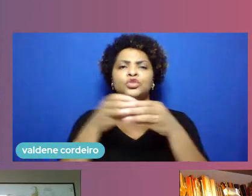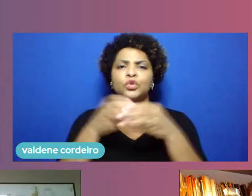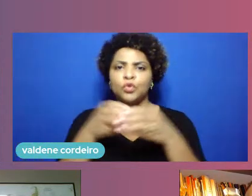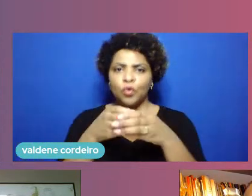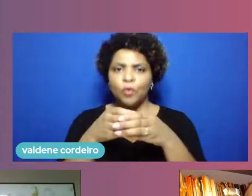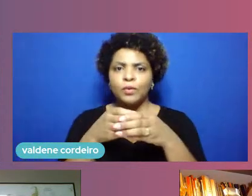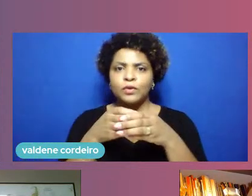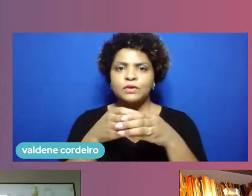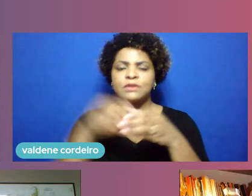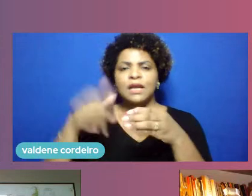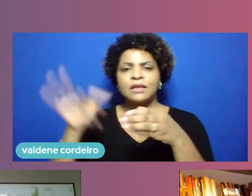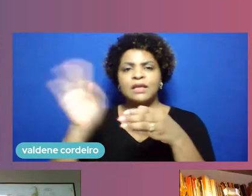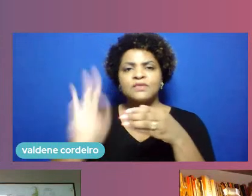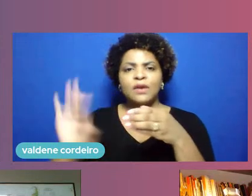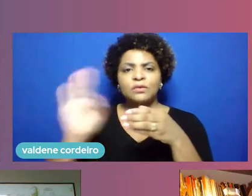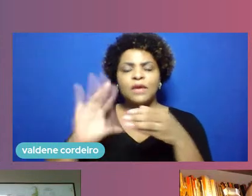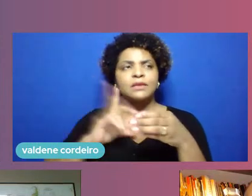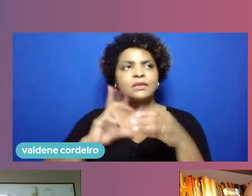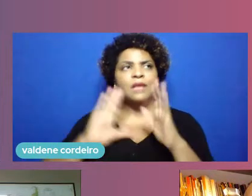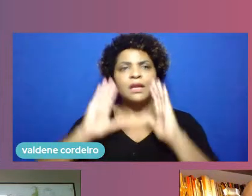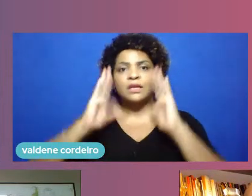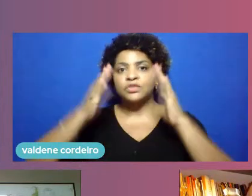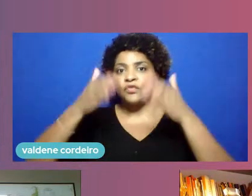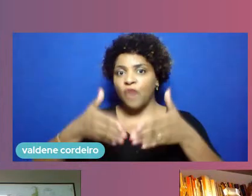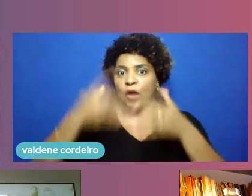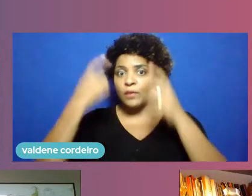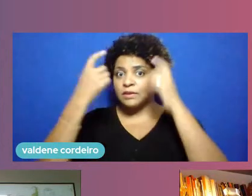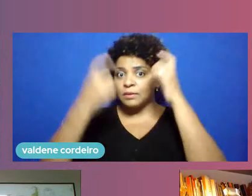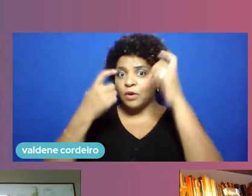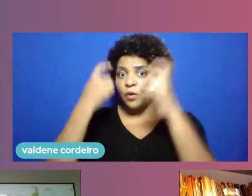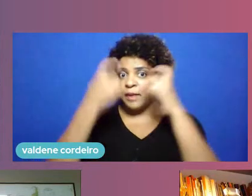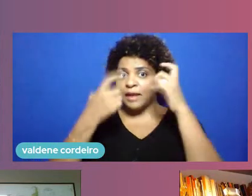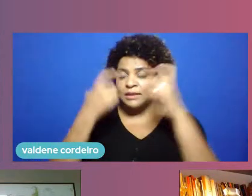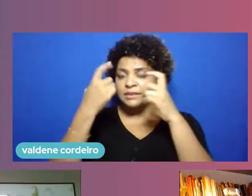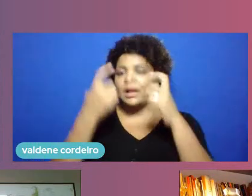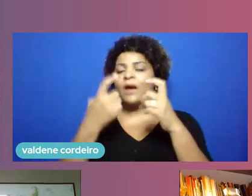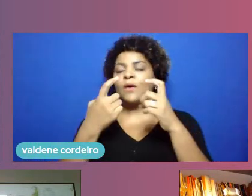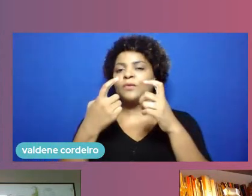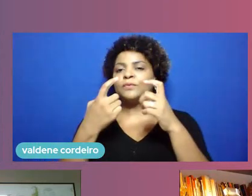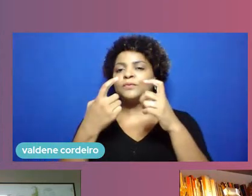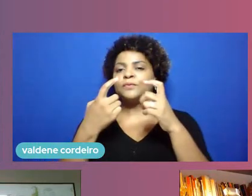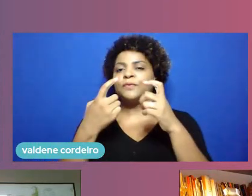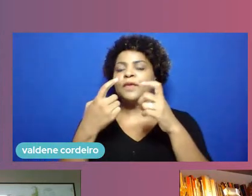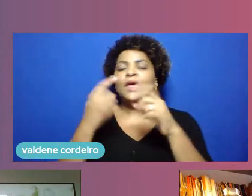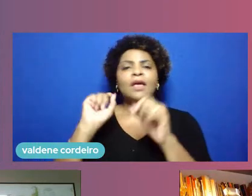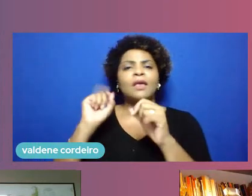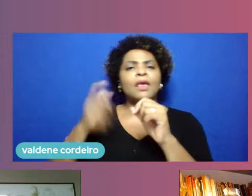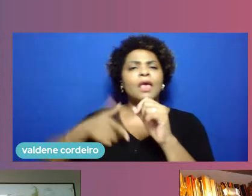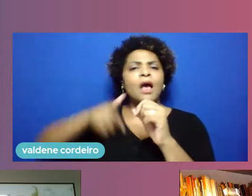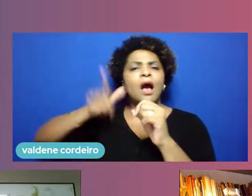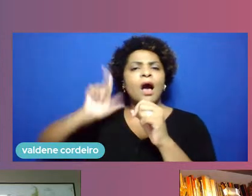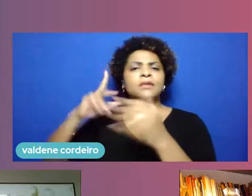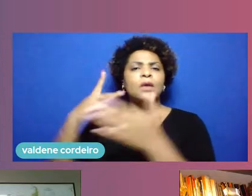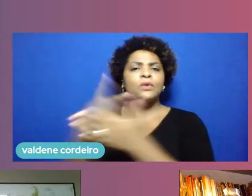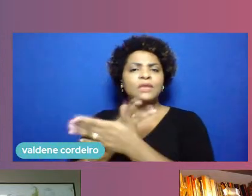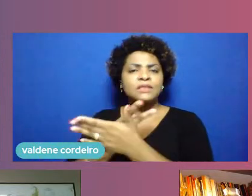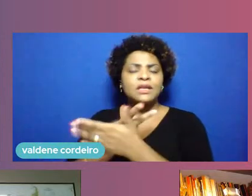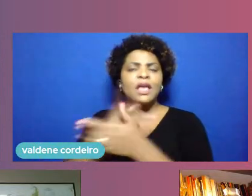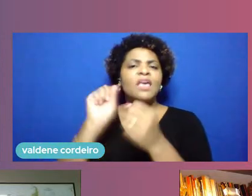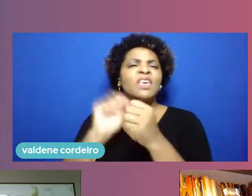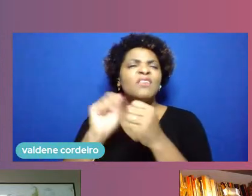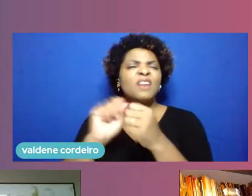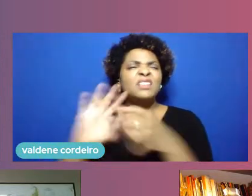em descer aquela famosa torre de marfim que tanto se falava lá atrás e de fato construir essas pontes,